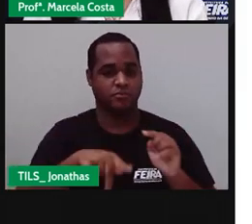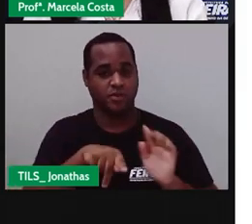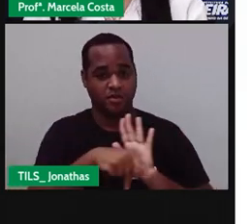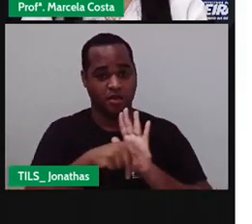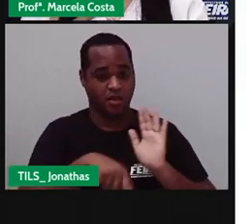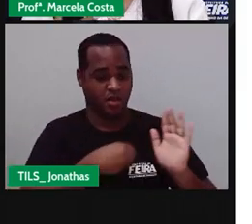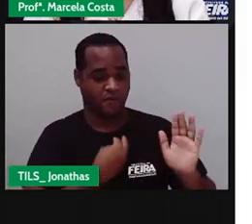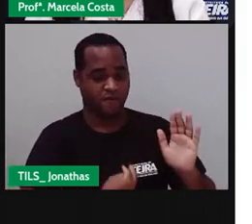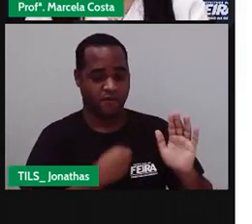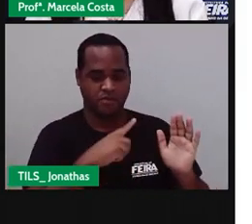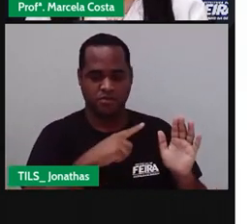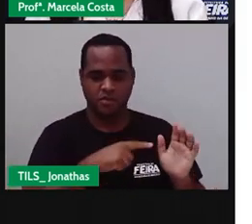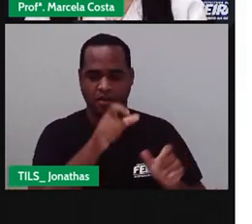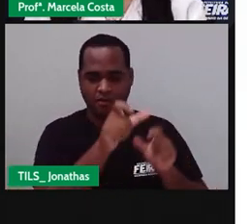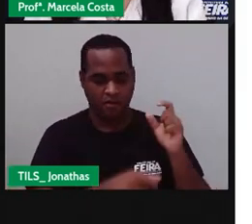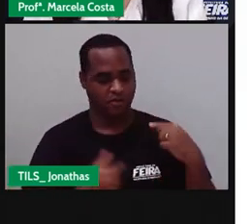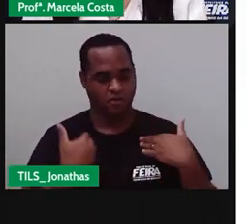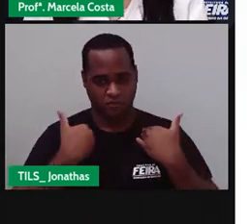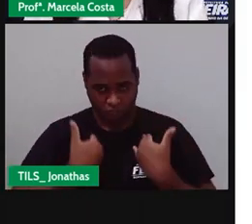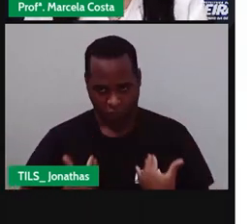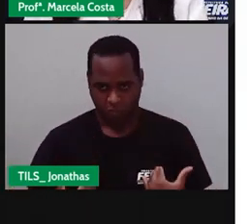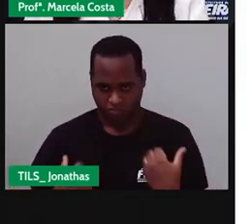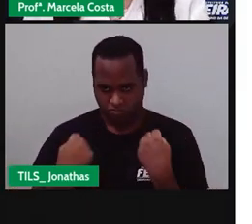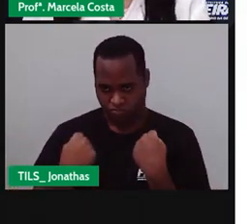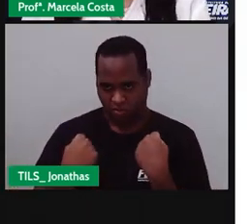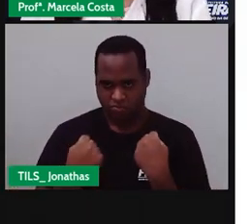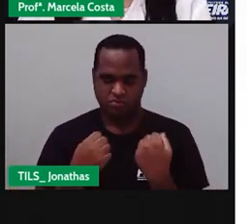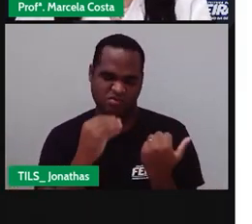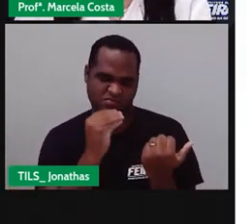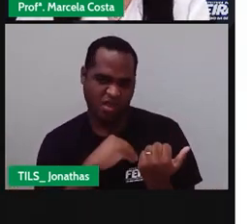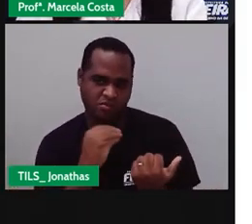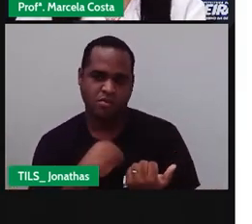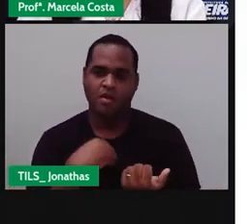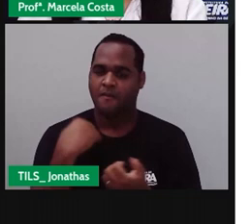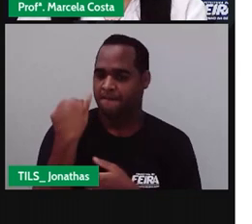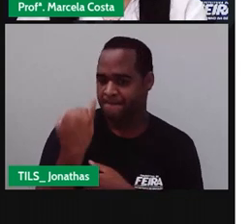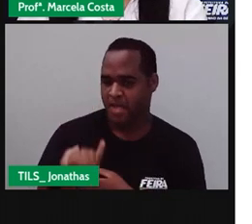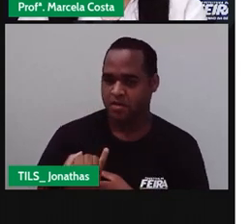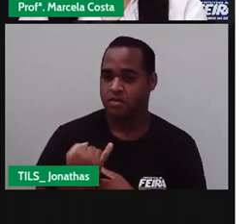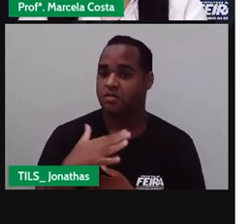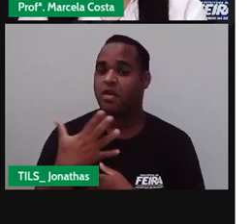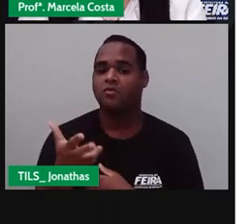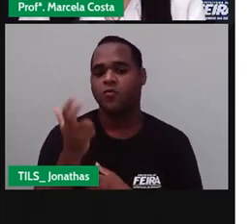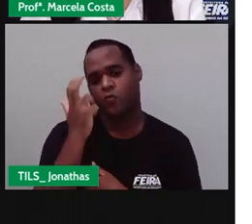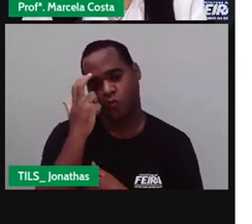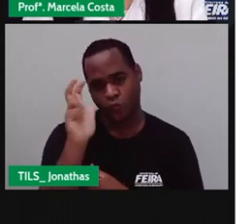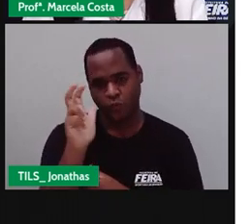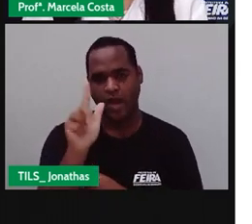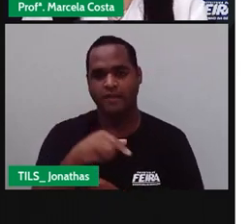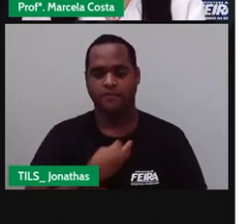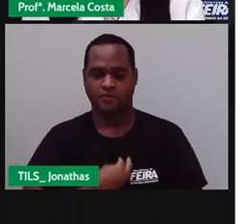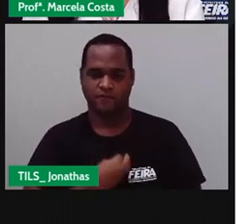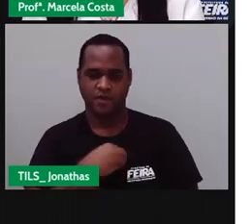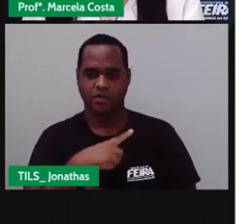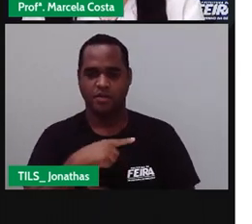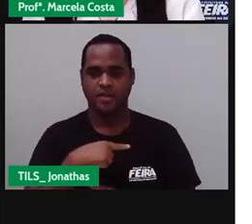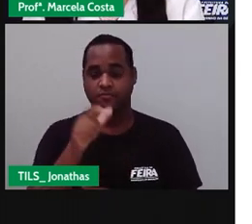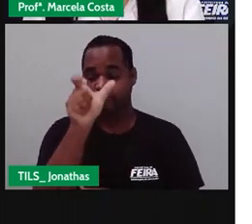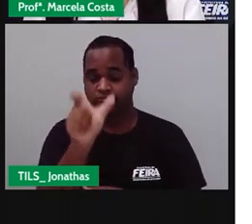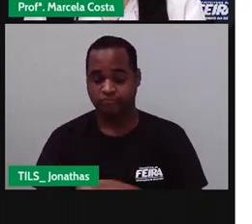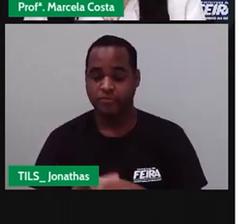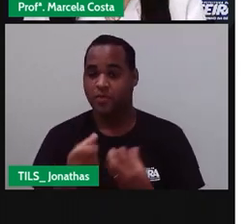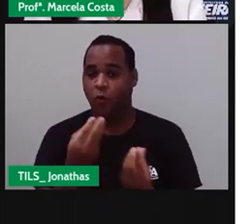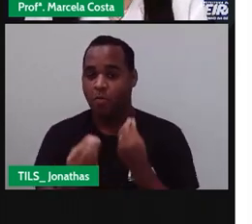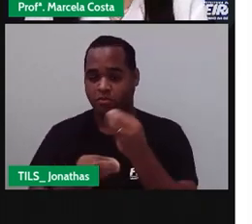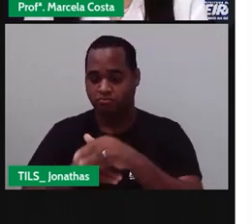só nas características físicas, ela também está relacionada à cultura, né, ao modo de viver.